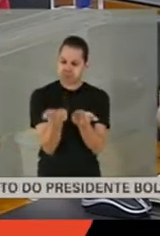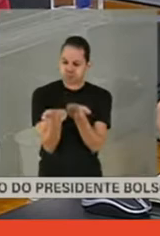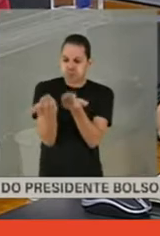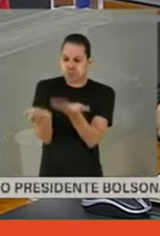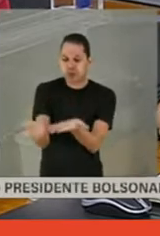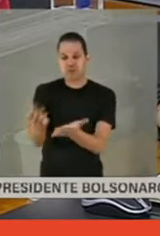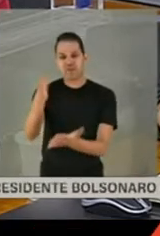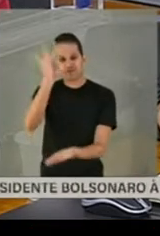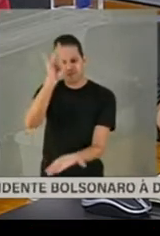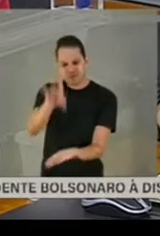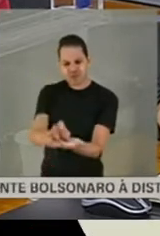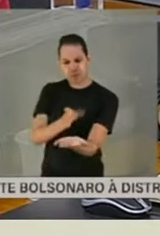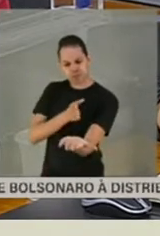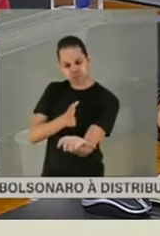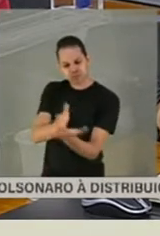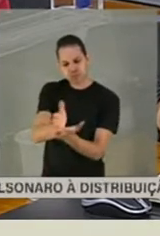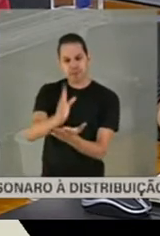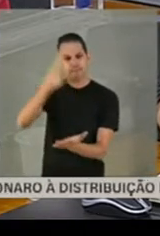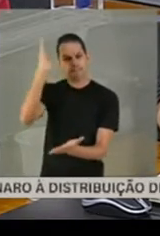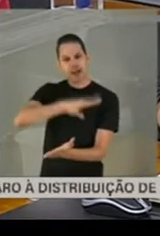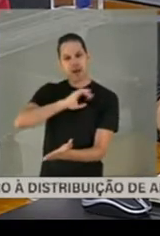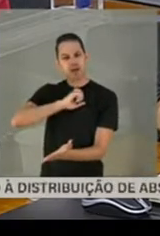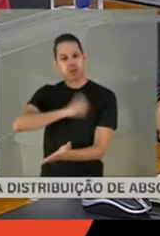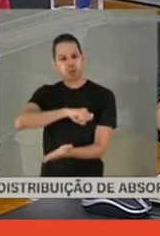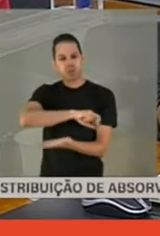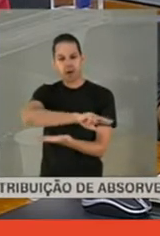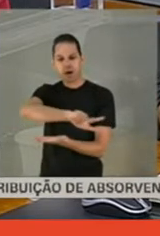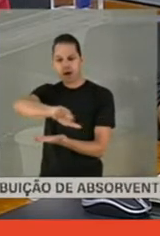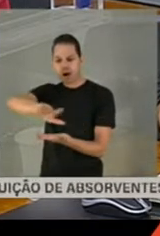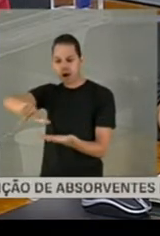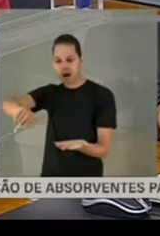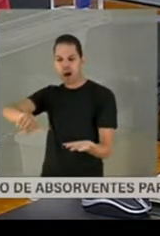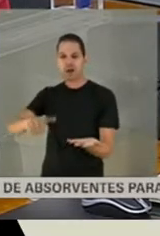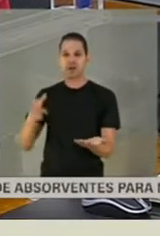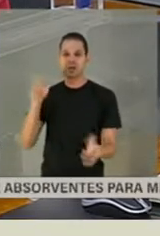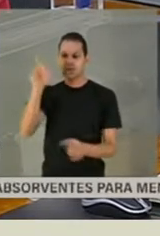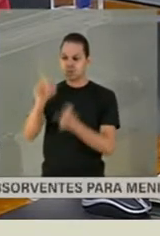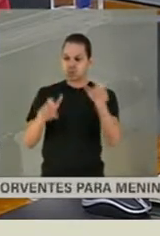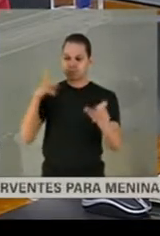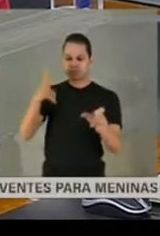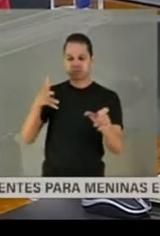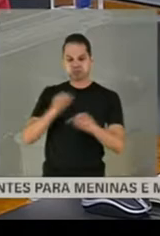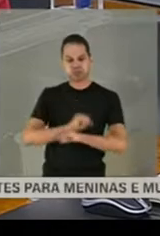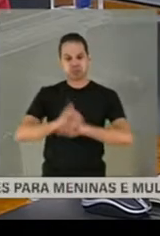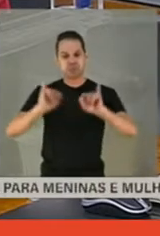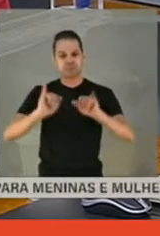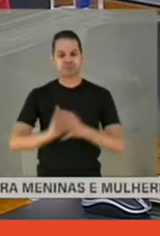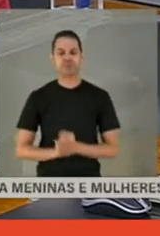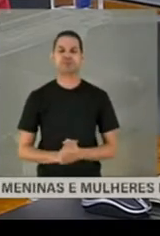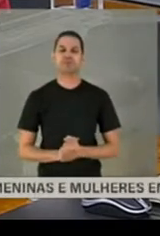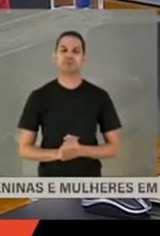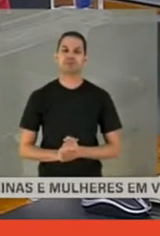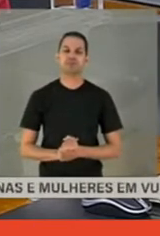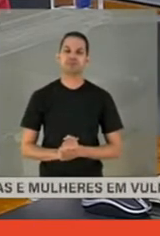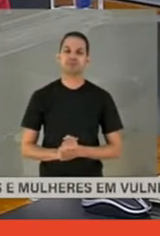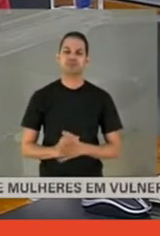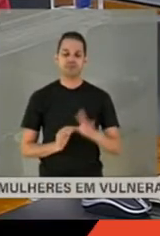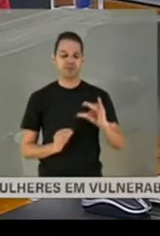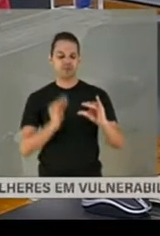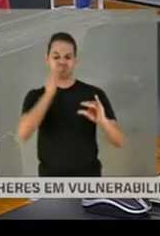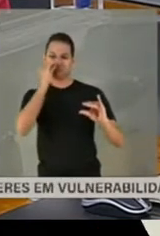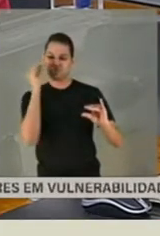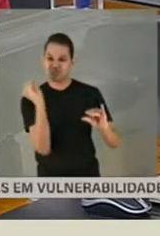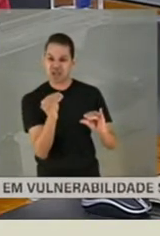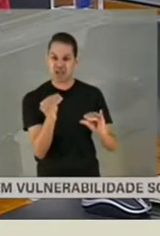fiel às barbaridades e atrocidades que vocês ouviram aqui. O desprezo pela ciência, a